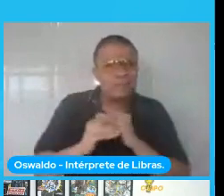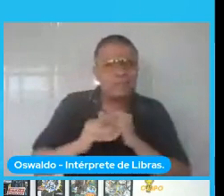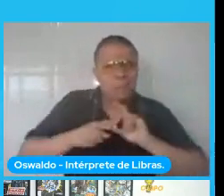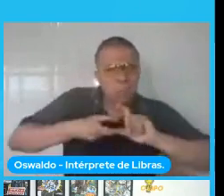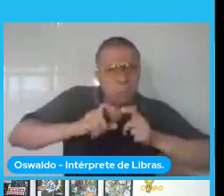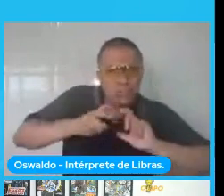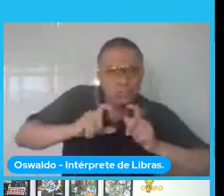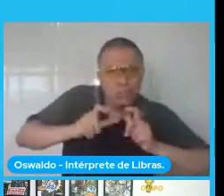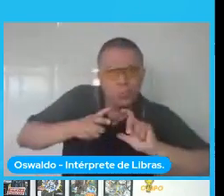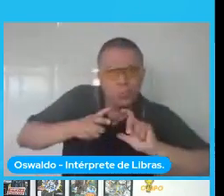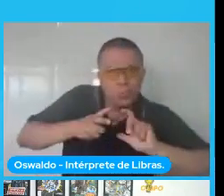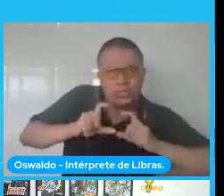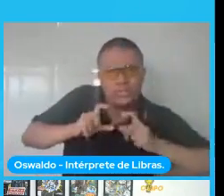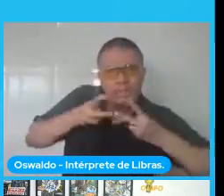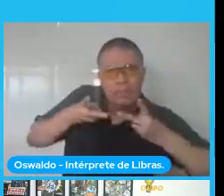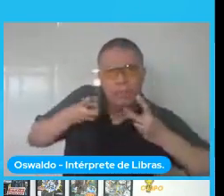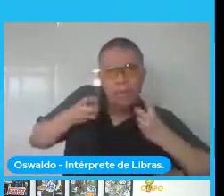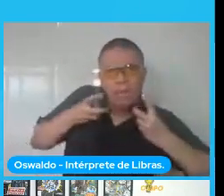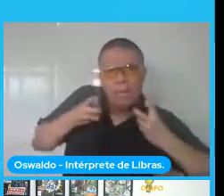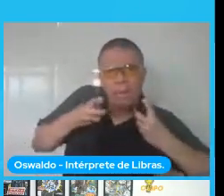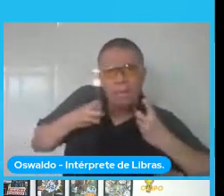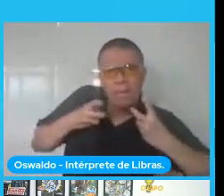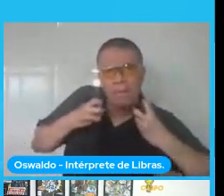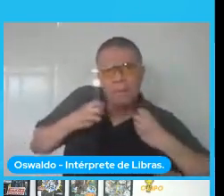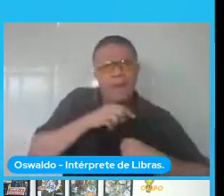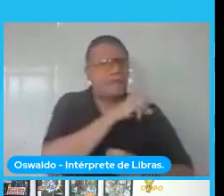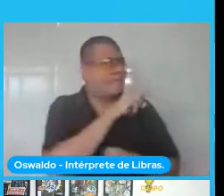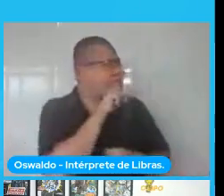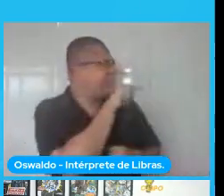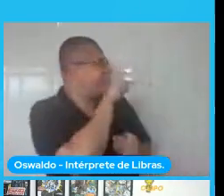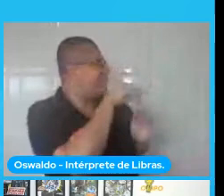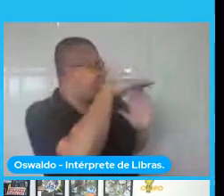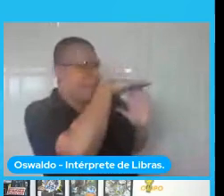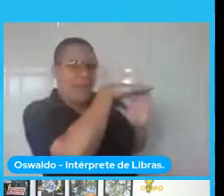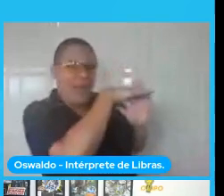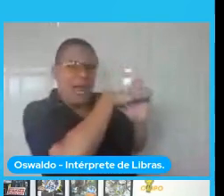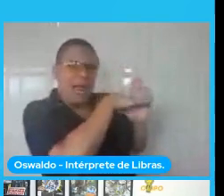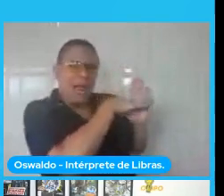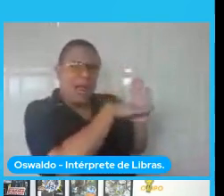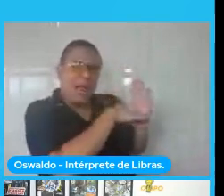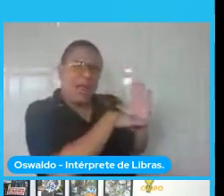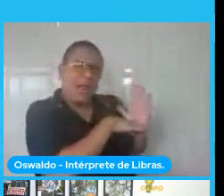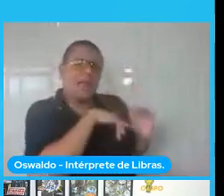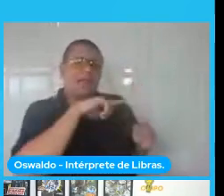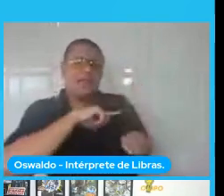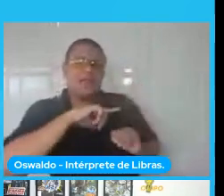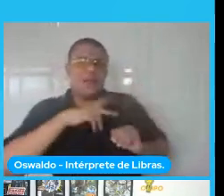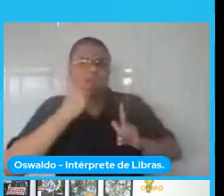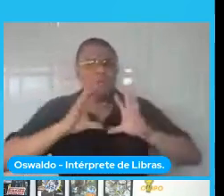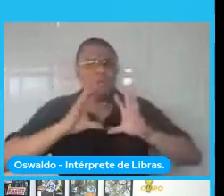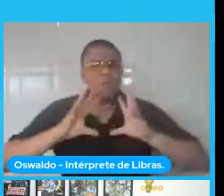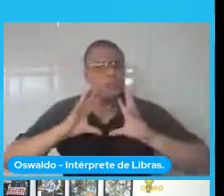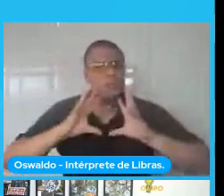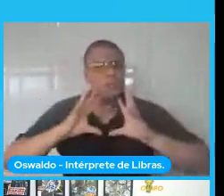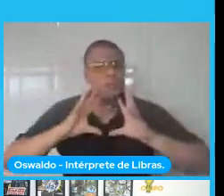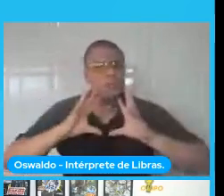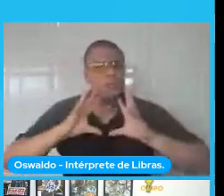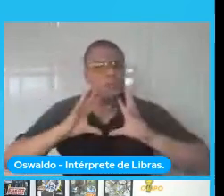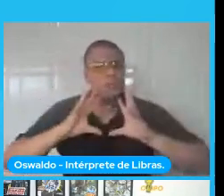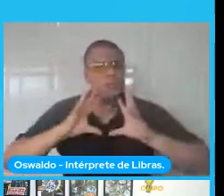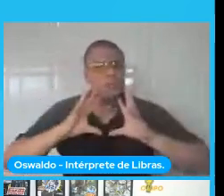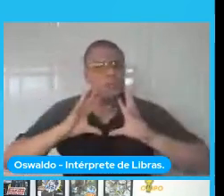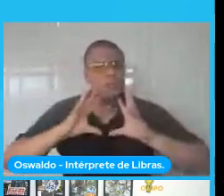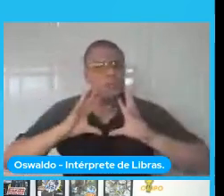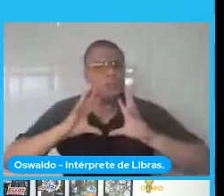filtros, realce, restauração, correções, então, ah, a imagem está muito escura, vamos deixar um pouco mais clara, a imagem,